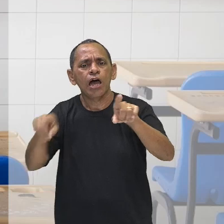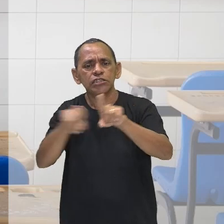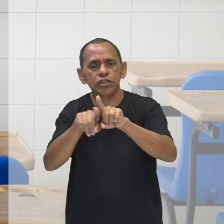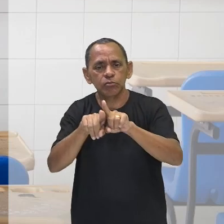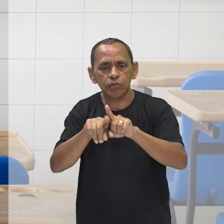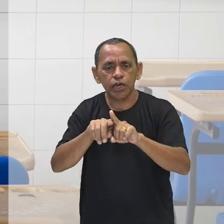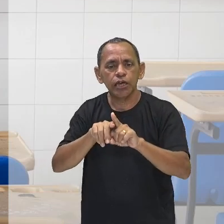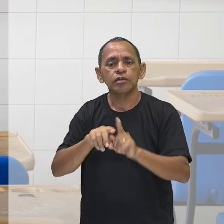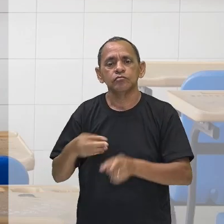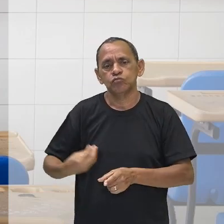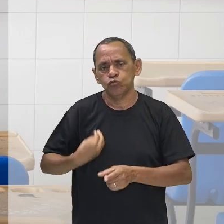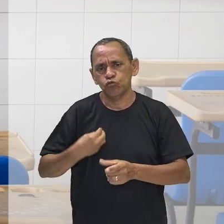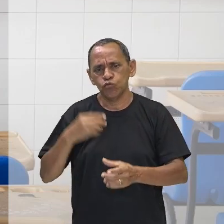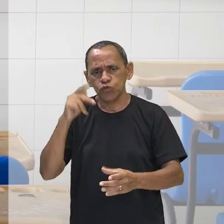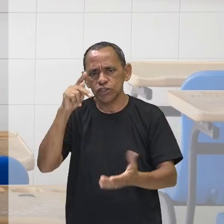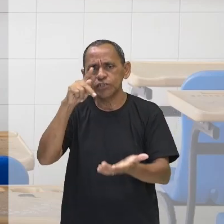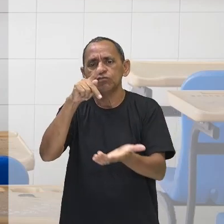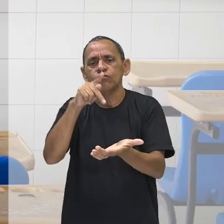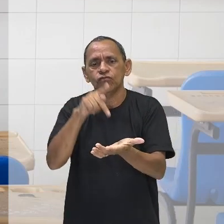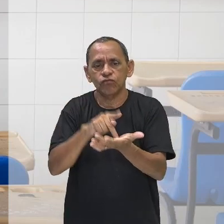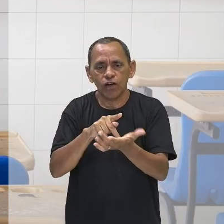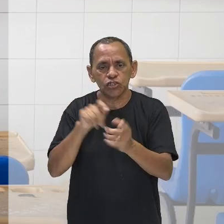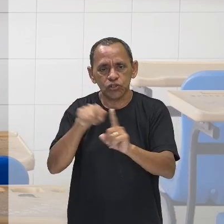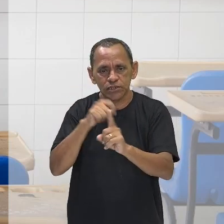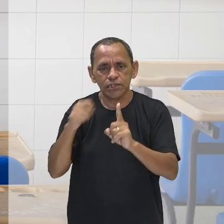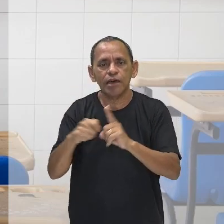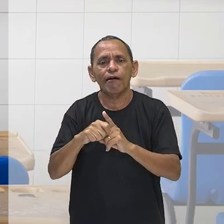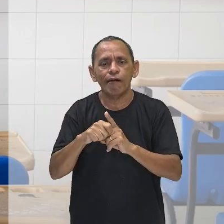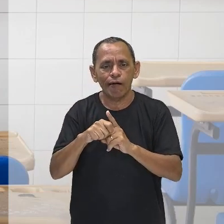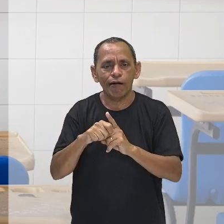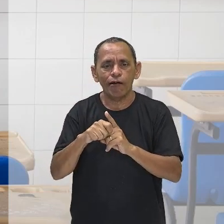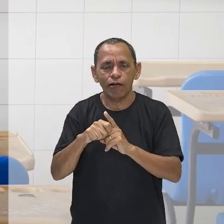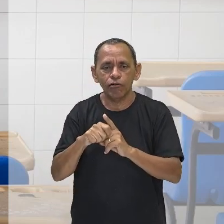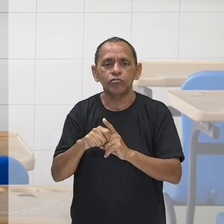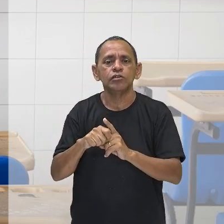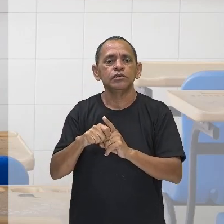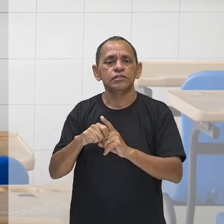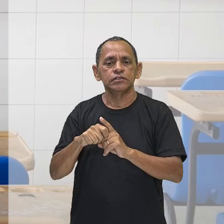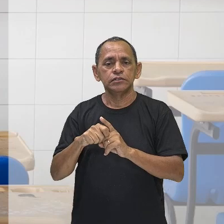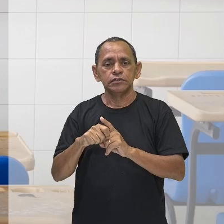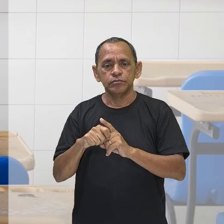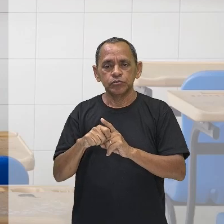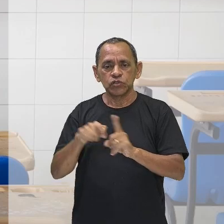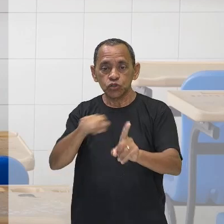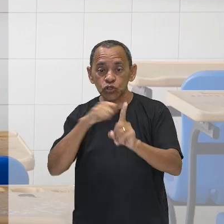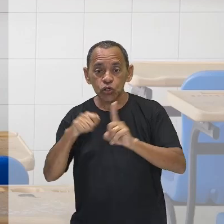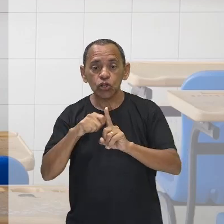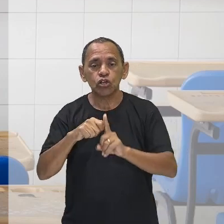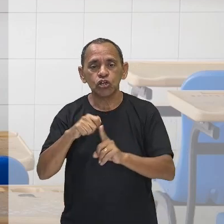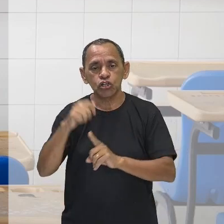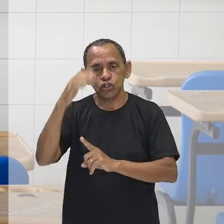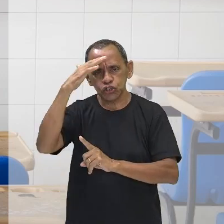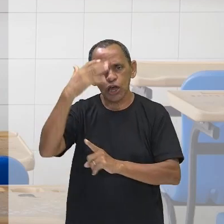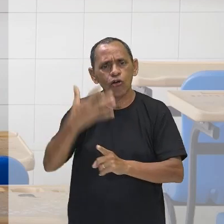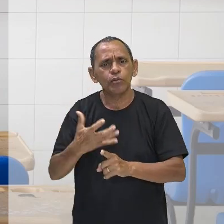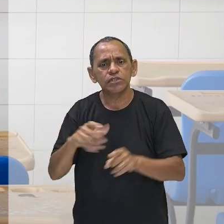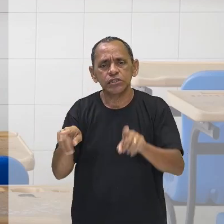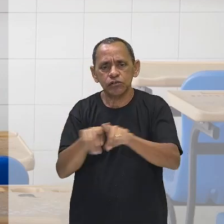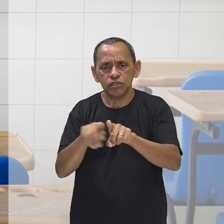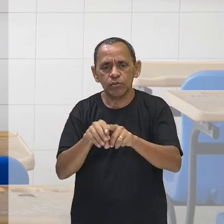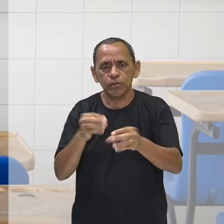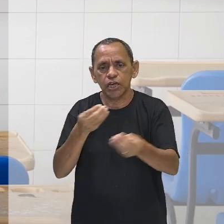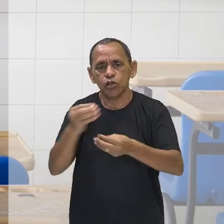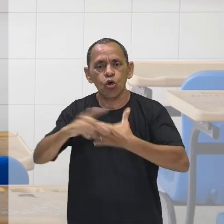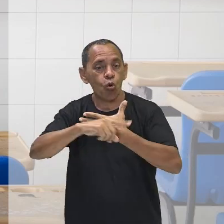que ficou conhecido como sociologia compreensiva ou teoria sociológica compreensiva. Segundo o autor, segundo Weber, a